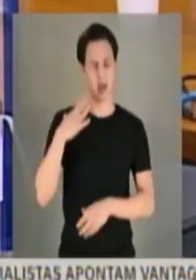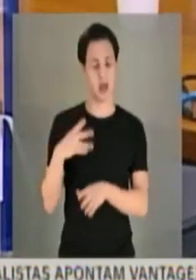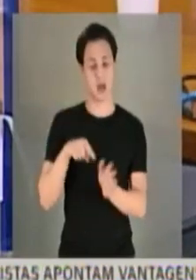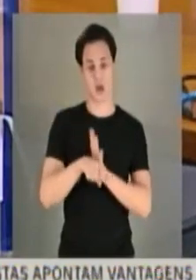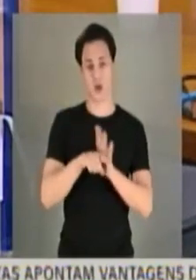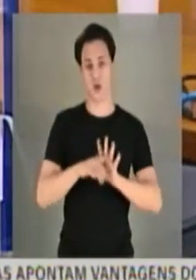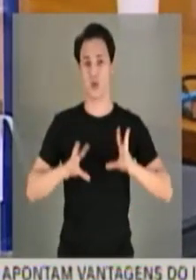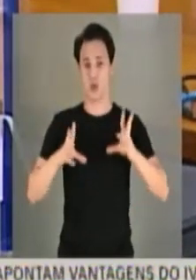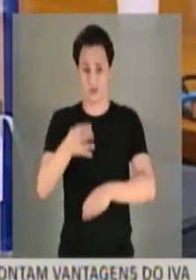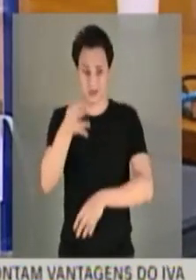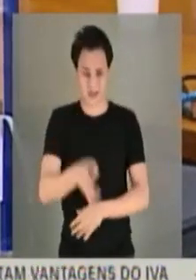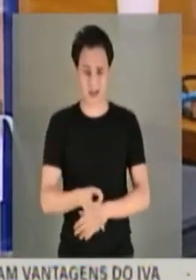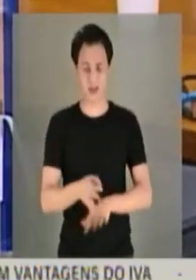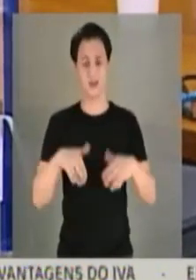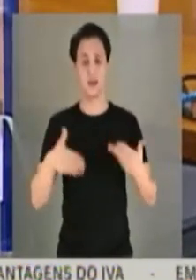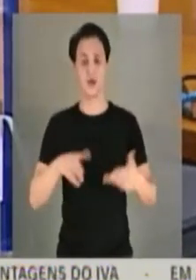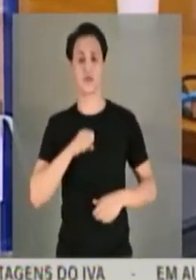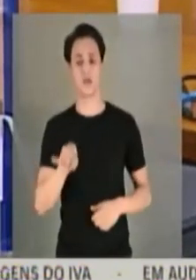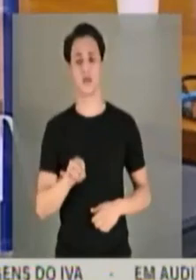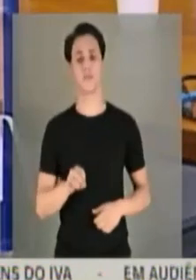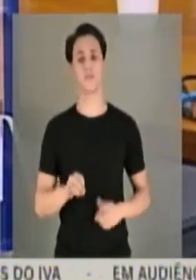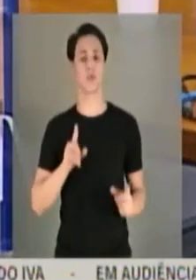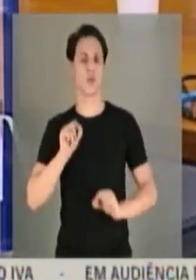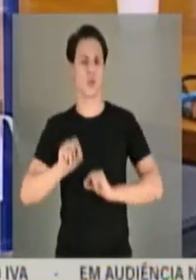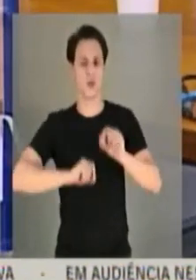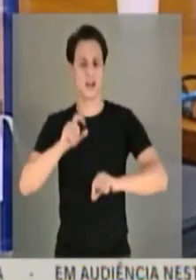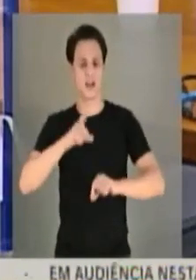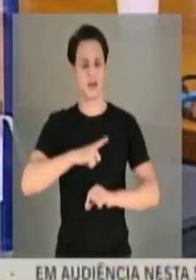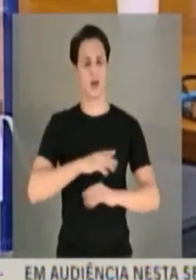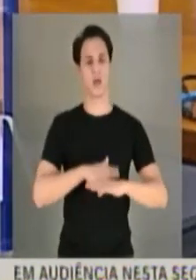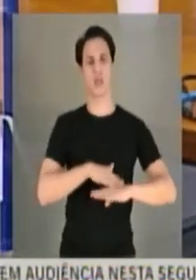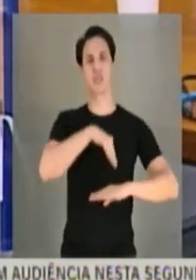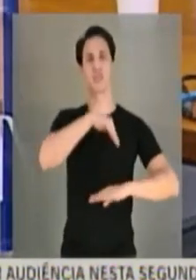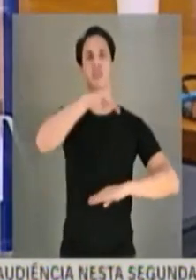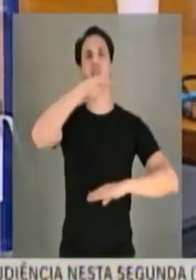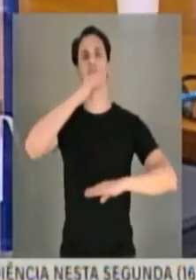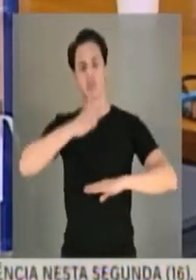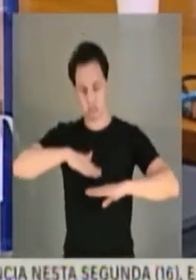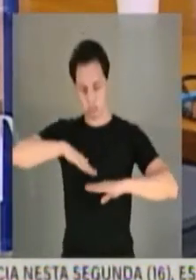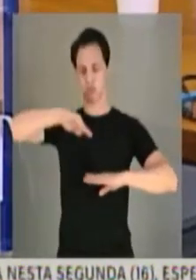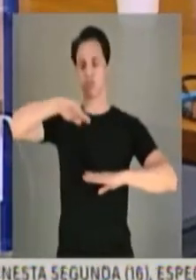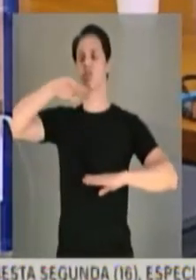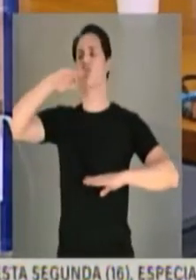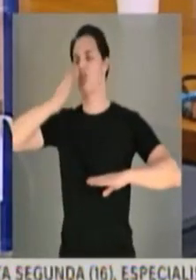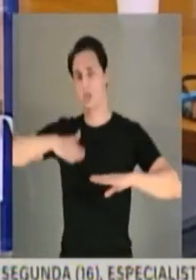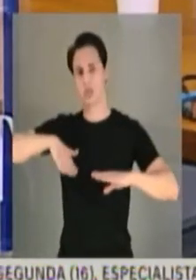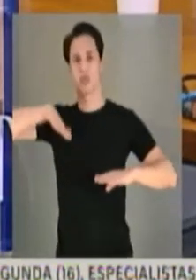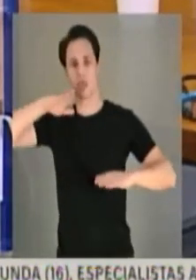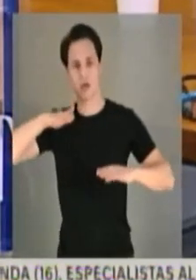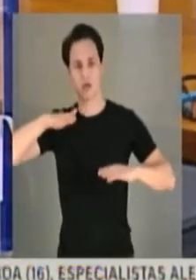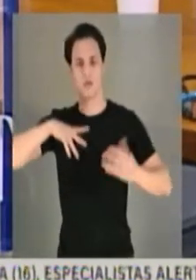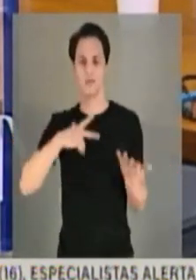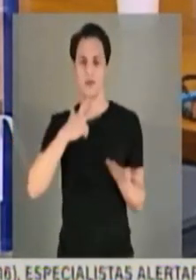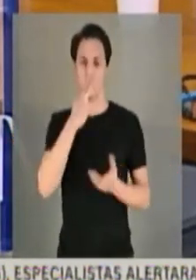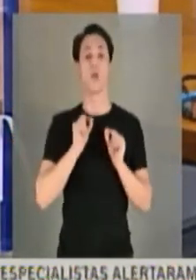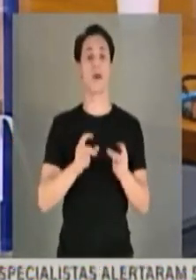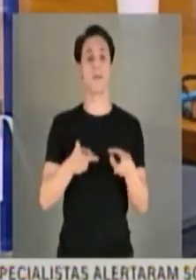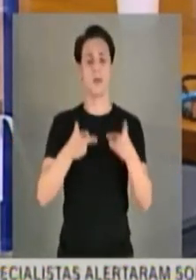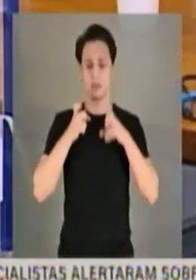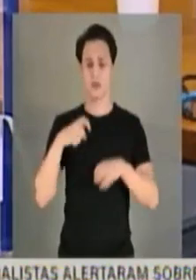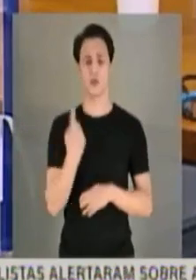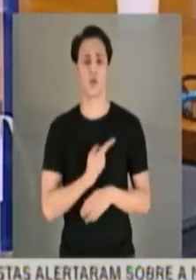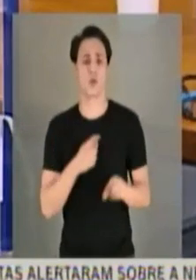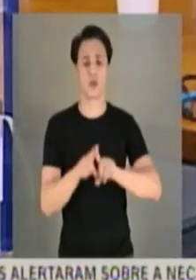chegar a essas médias. E se fosse assim, nesse movimento cíclico que nós falamos, eu diria até que bipolar. Veja, nós também